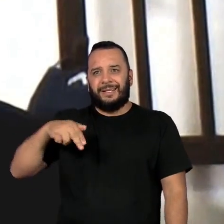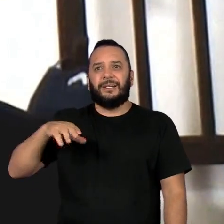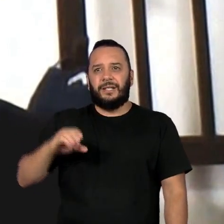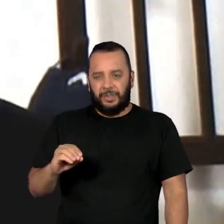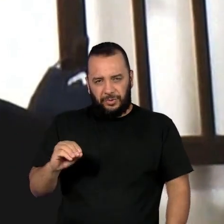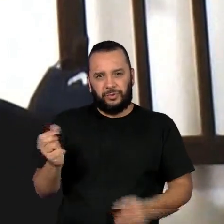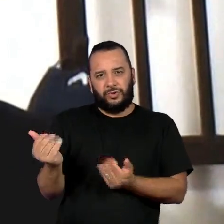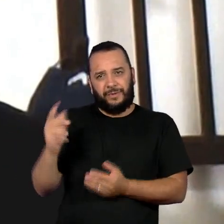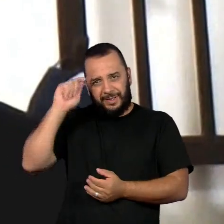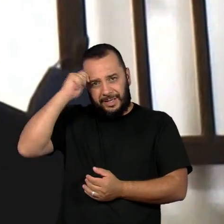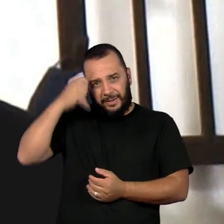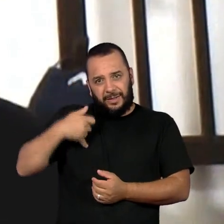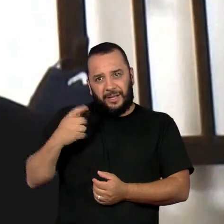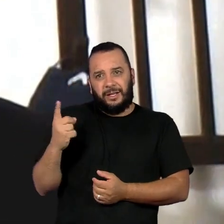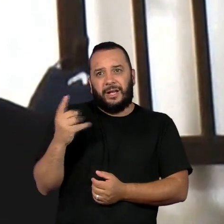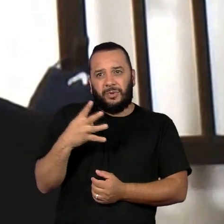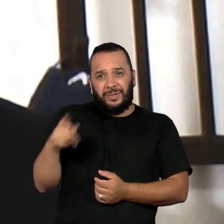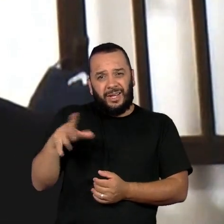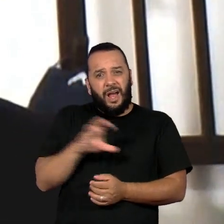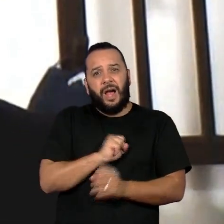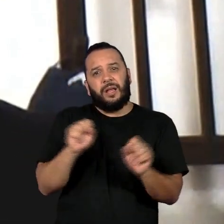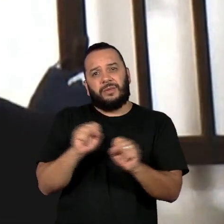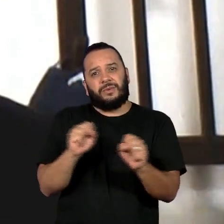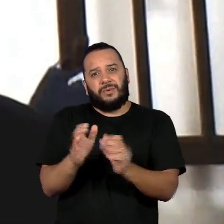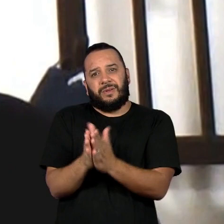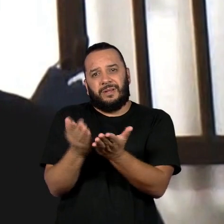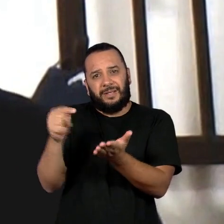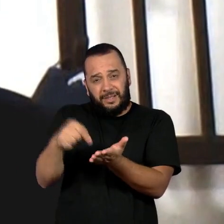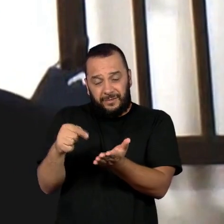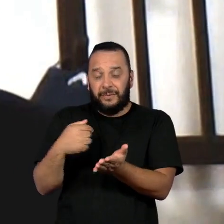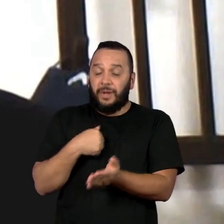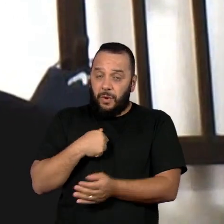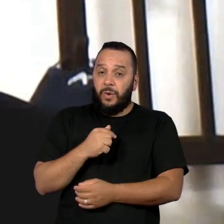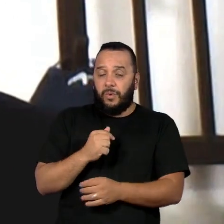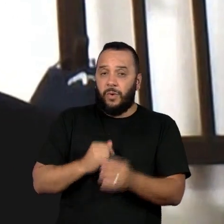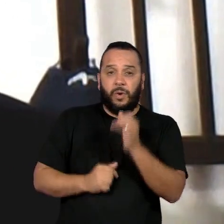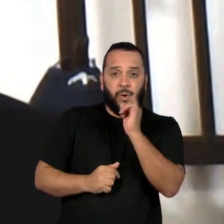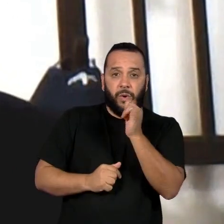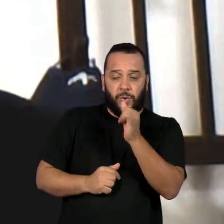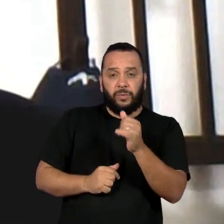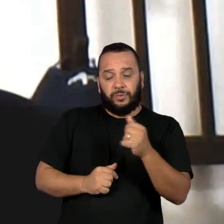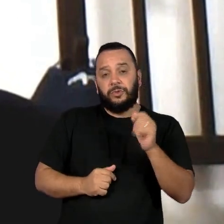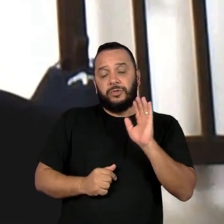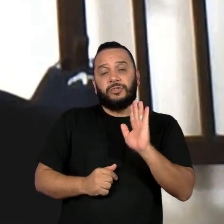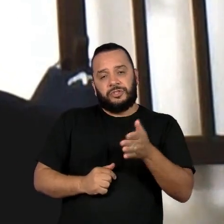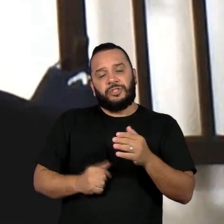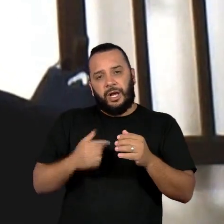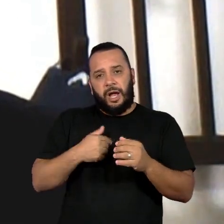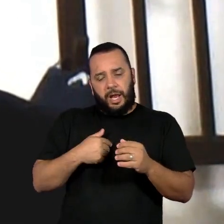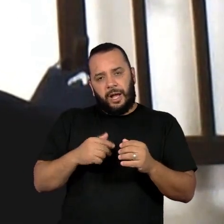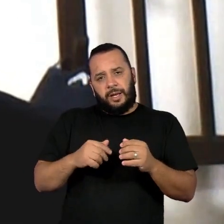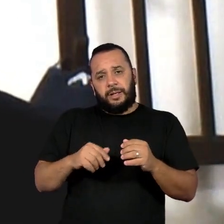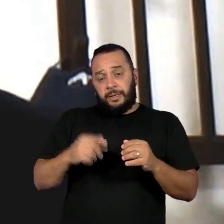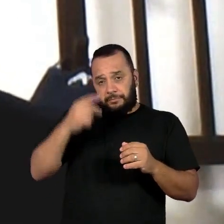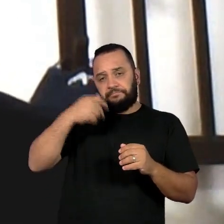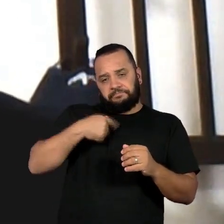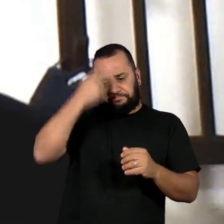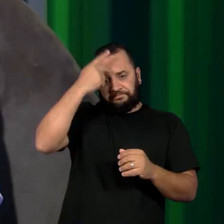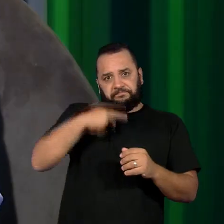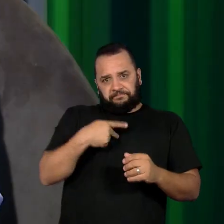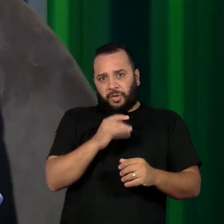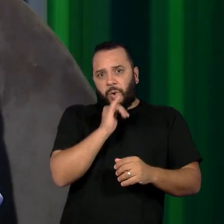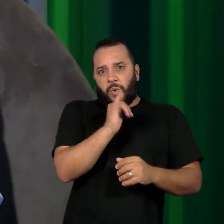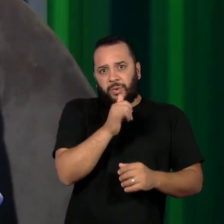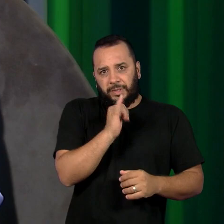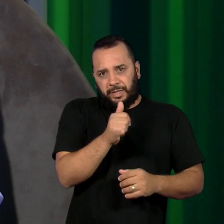anos, que ele é um apaixonado por livros. Eu conto essa história em primeira pessoa. E o Mariano, sempre que